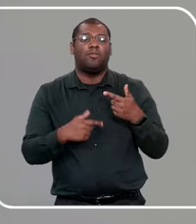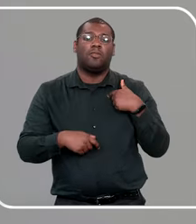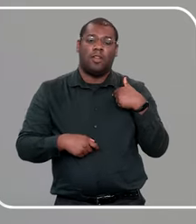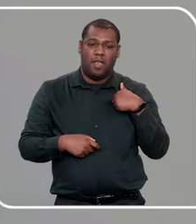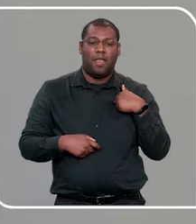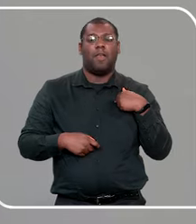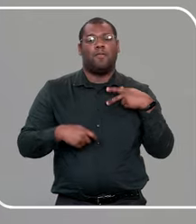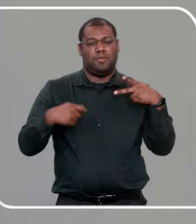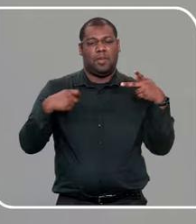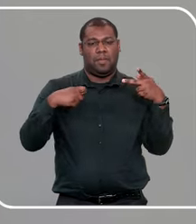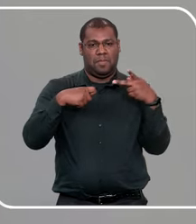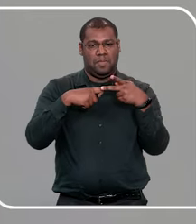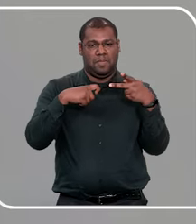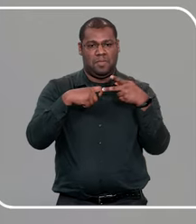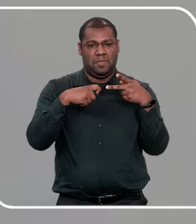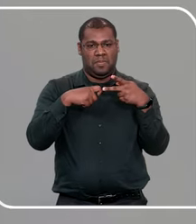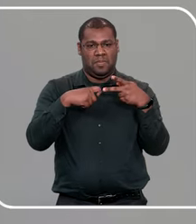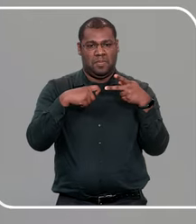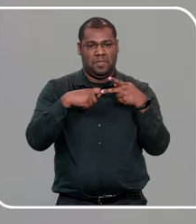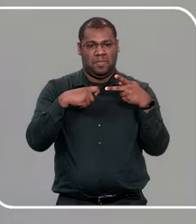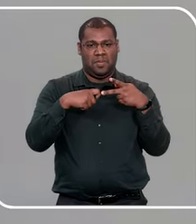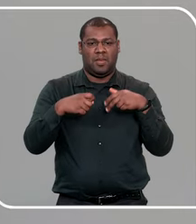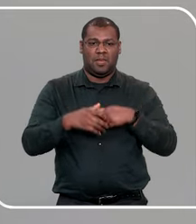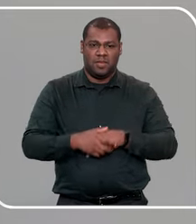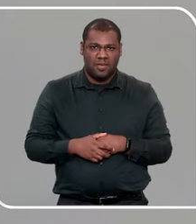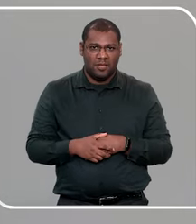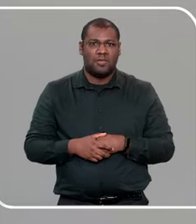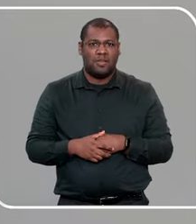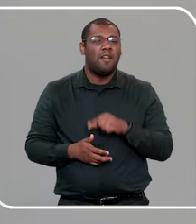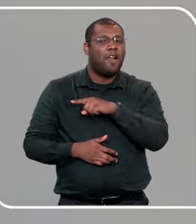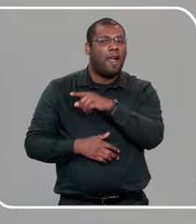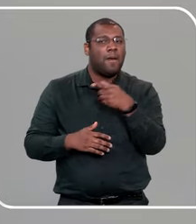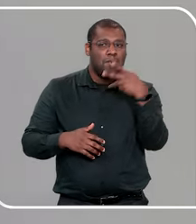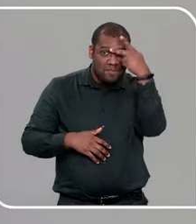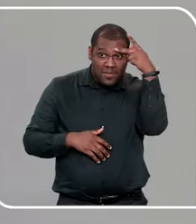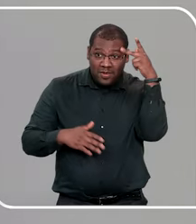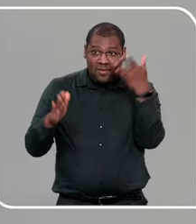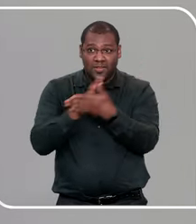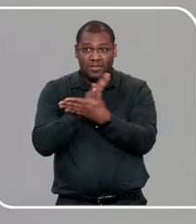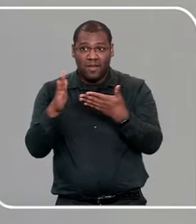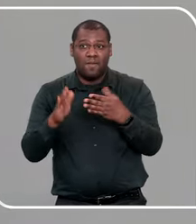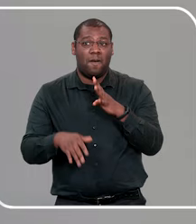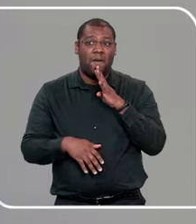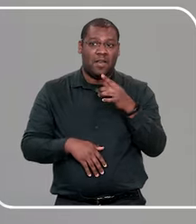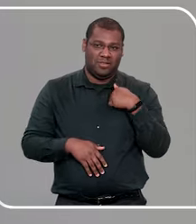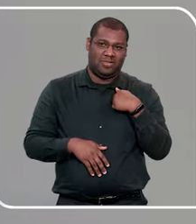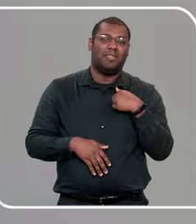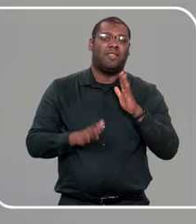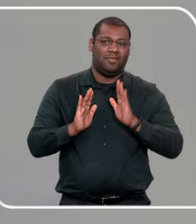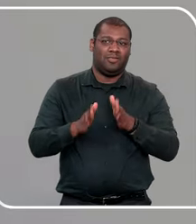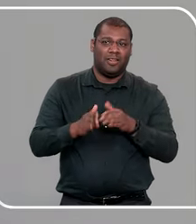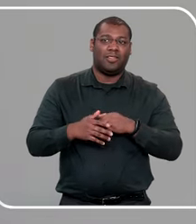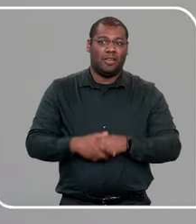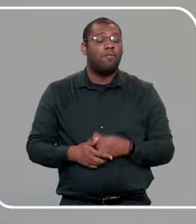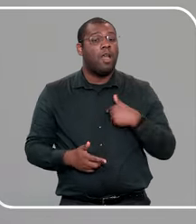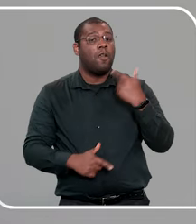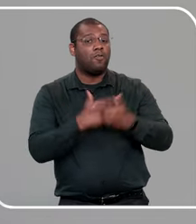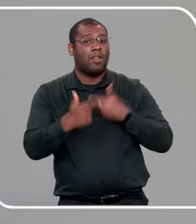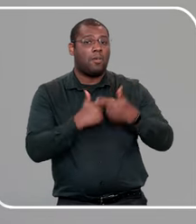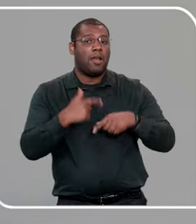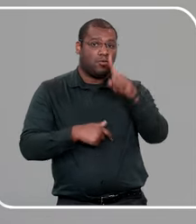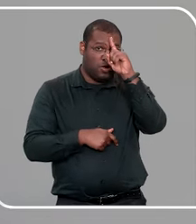médica, pediatra, esqueci de falar isso, não sei se todos aqui me conhecem, e eu trabalho em uma maternidade pública, aqui em Brasília,